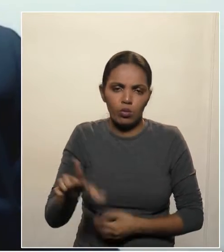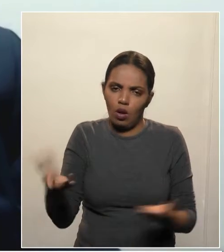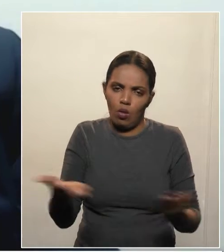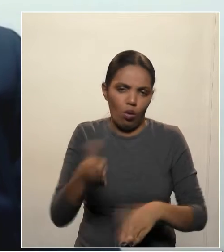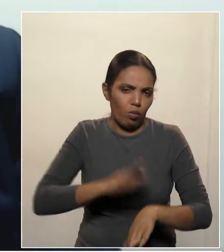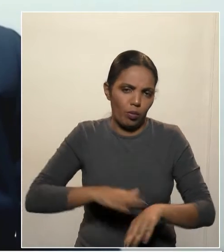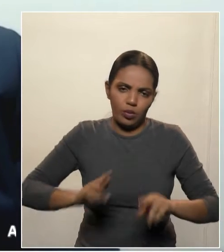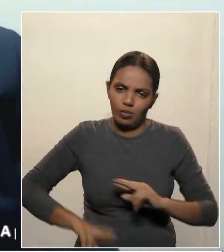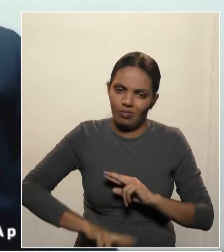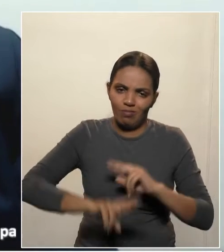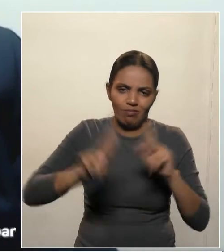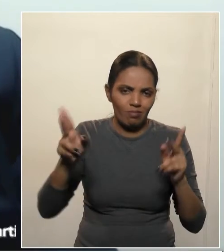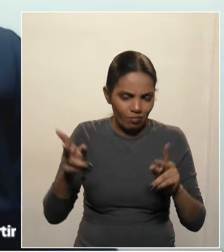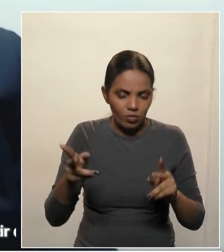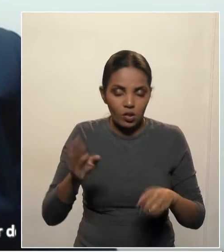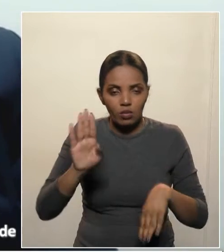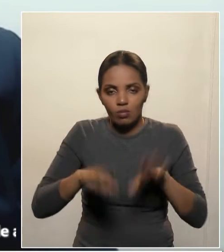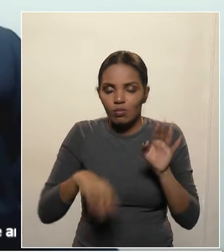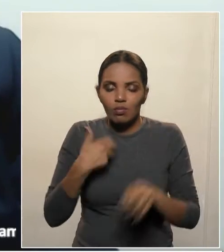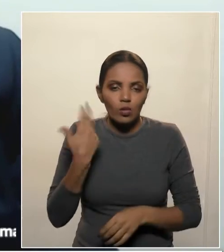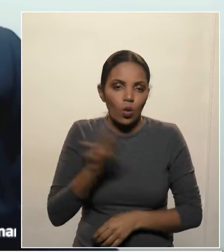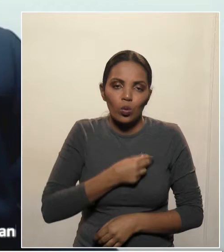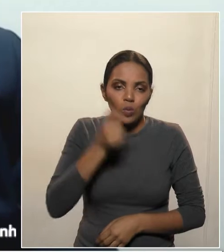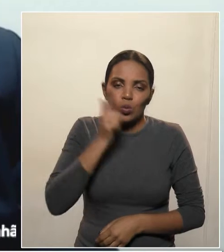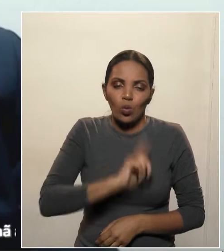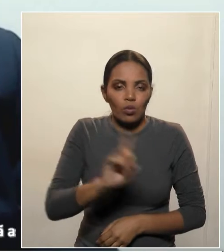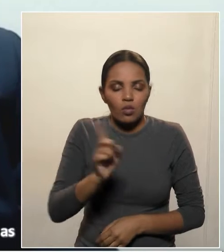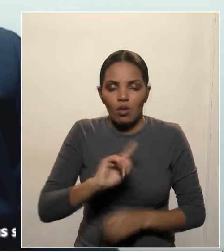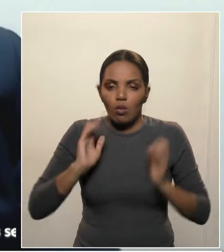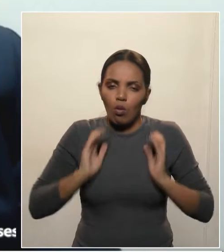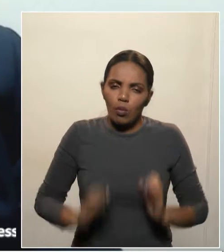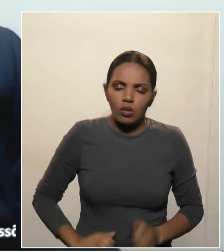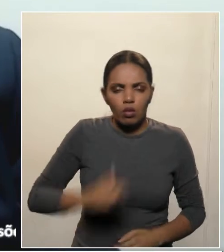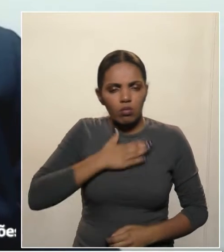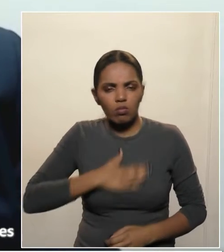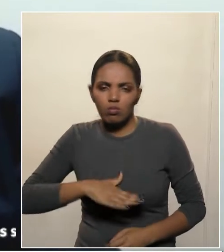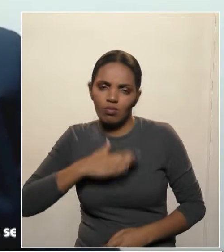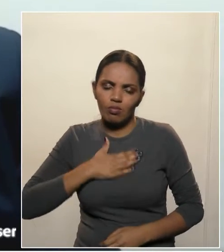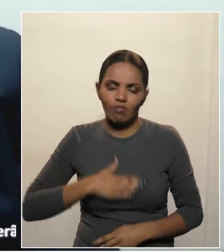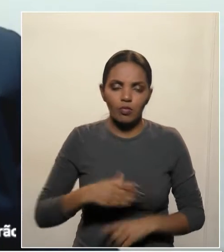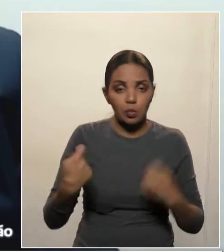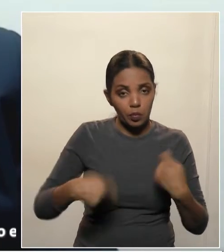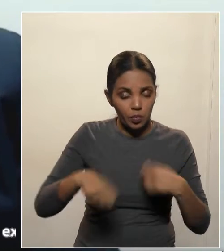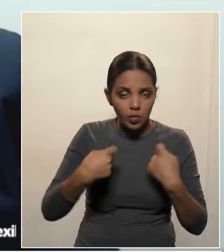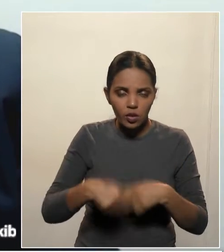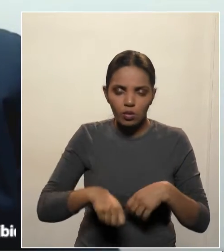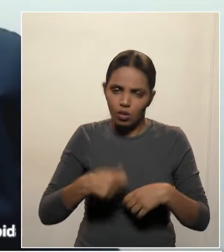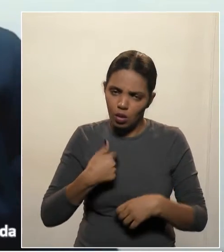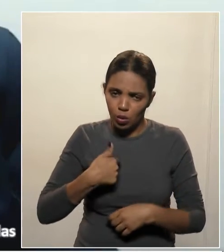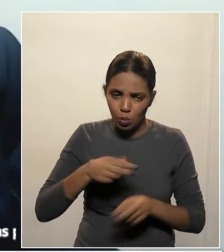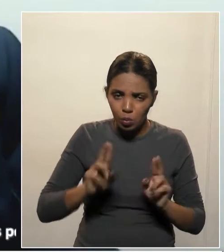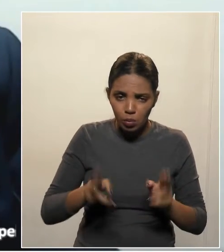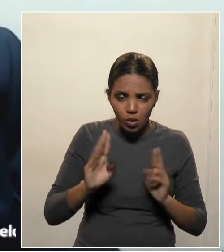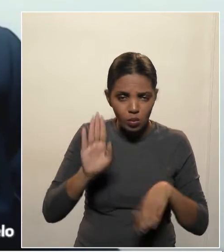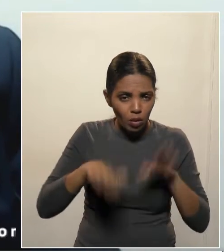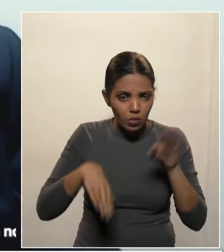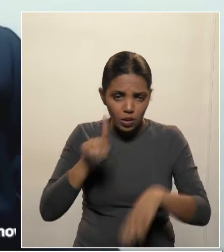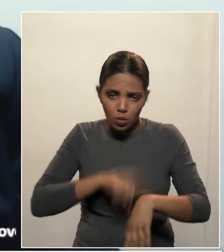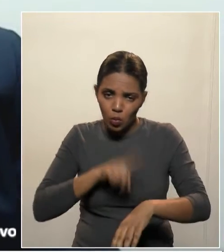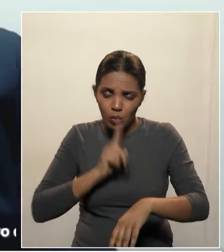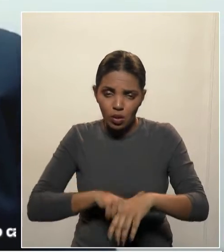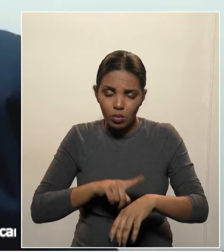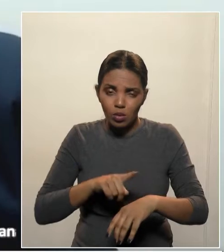diferente e nem sempre a gente consegue se comportar com a tranquilidade necessária eu mesmo em alguns momentos, senhor presidente,